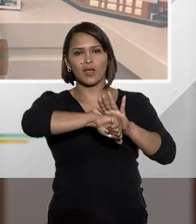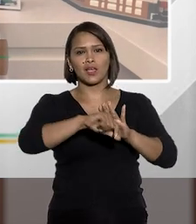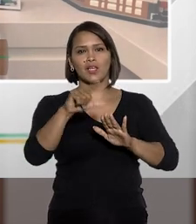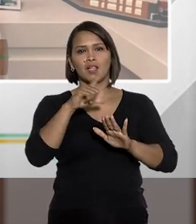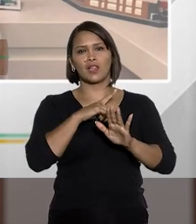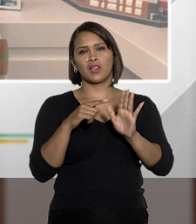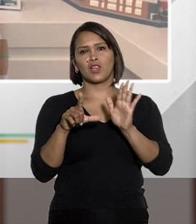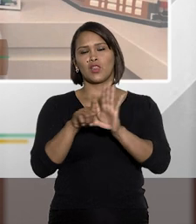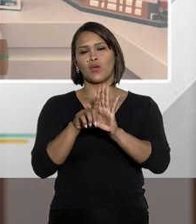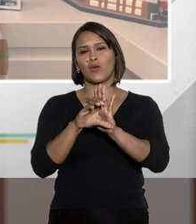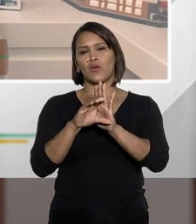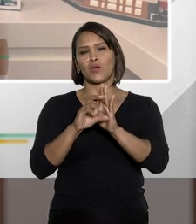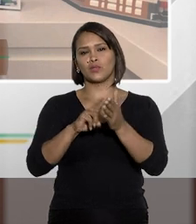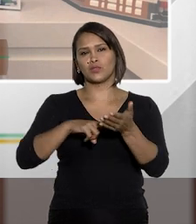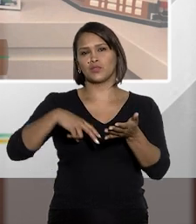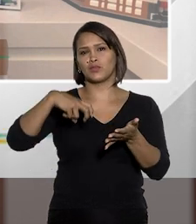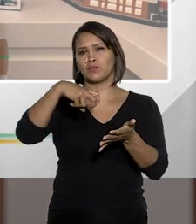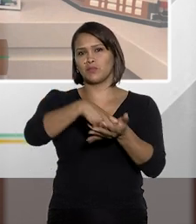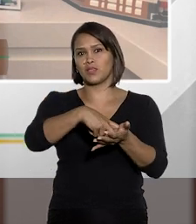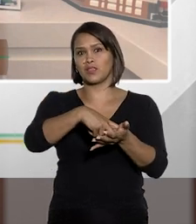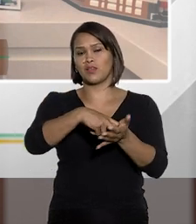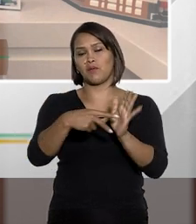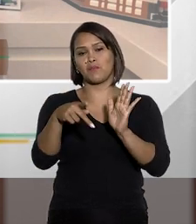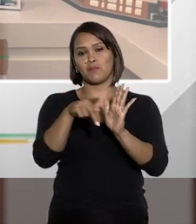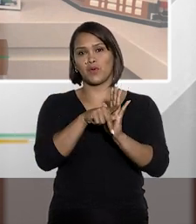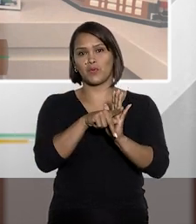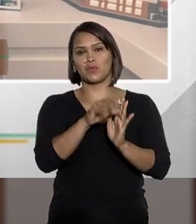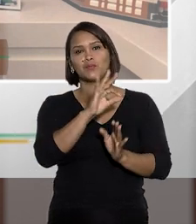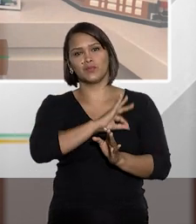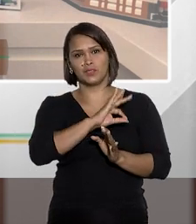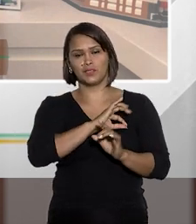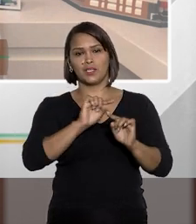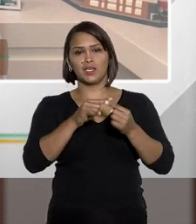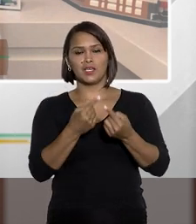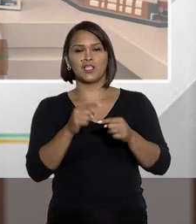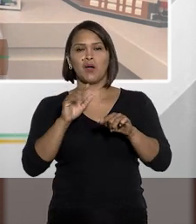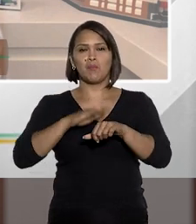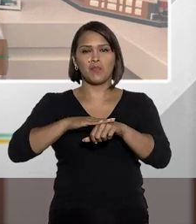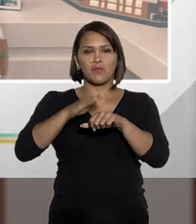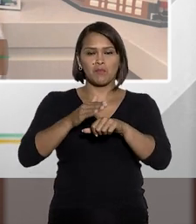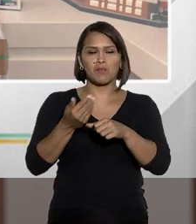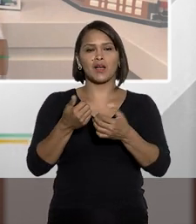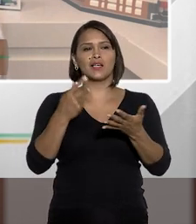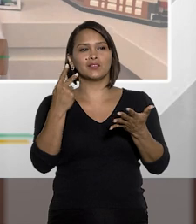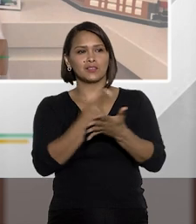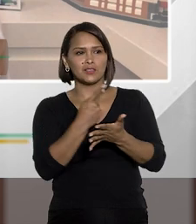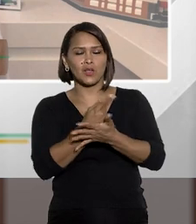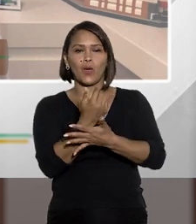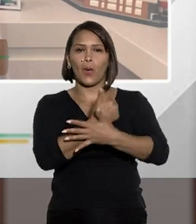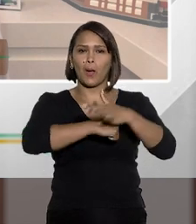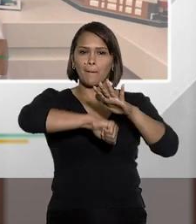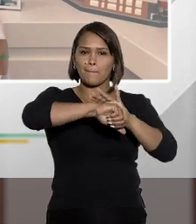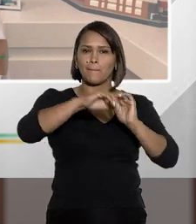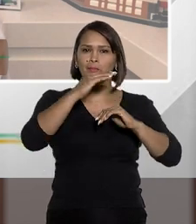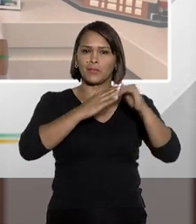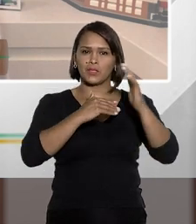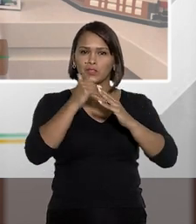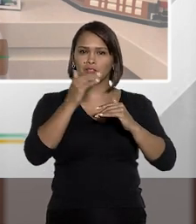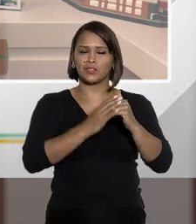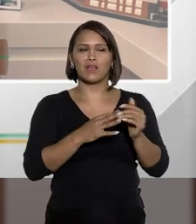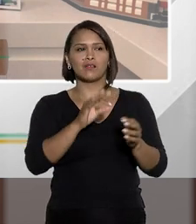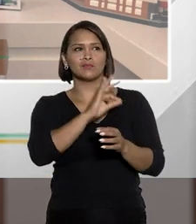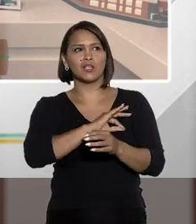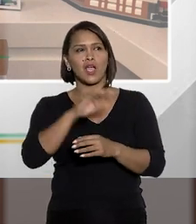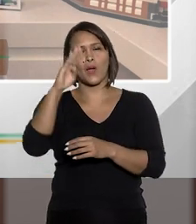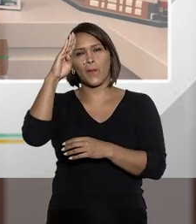previstos no código penal militar. Então, por mais que o delito fosse praticado por um